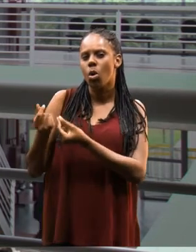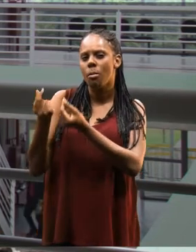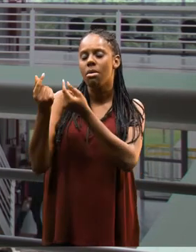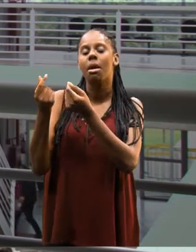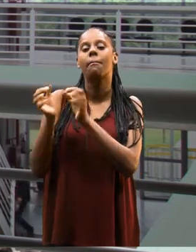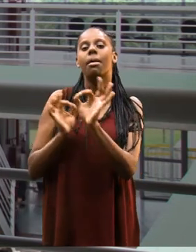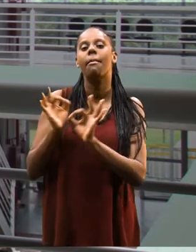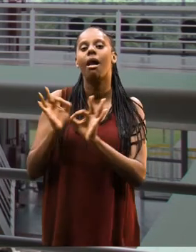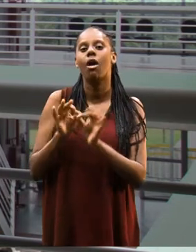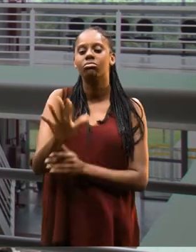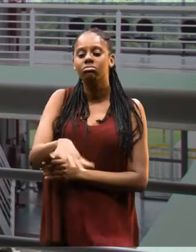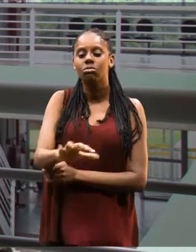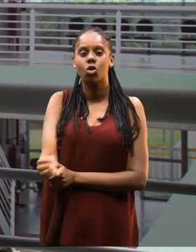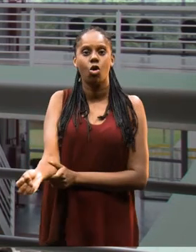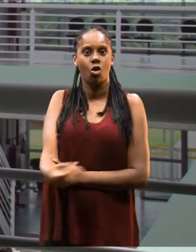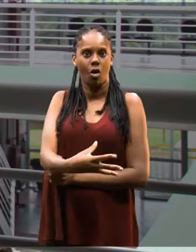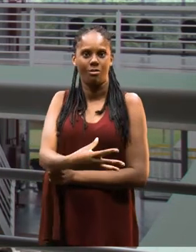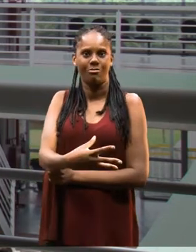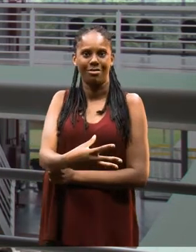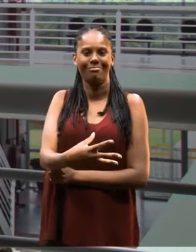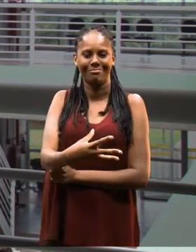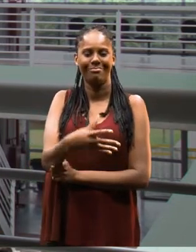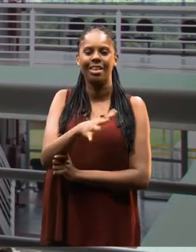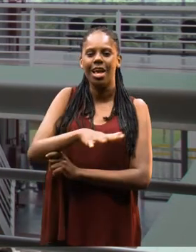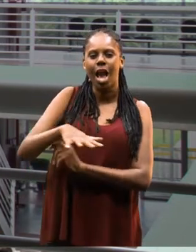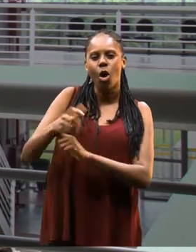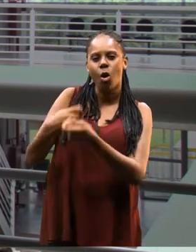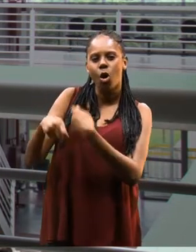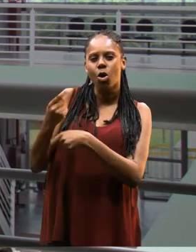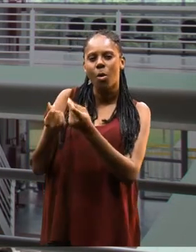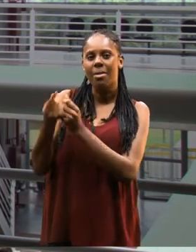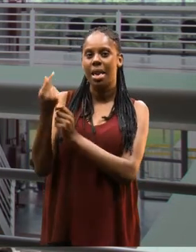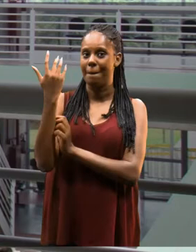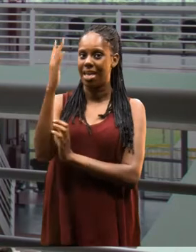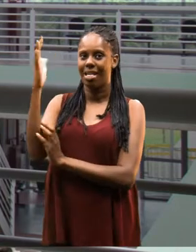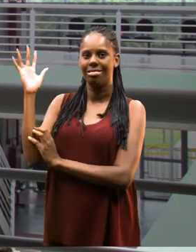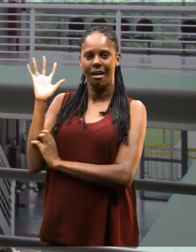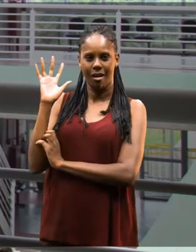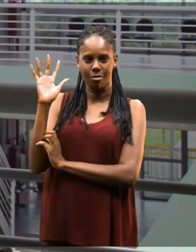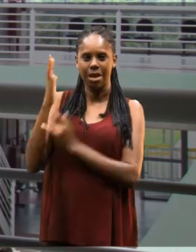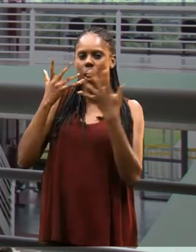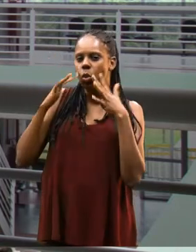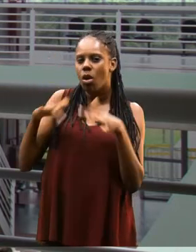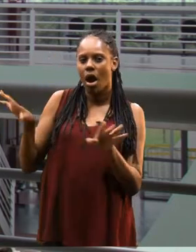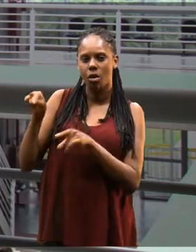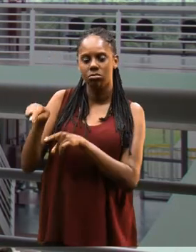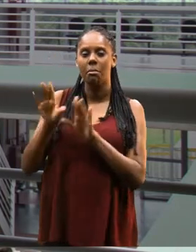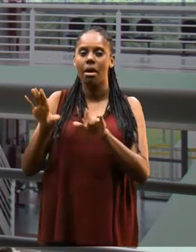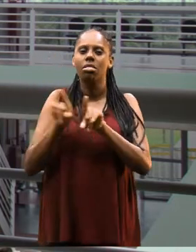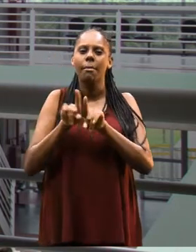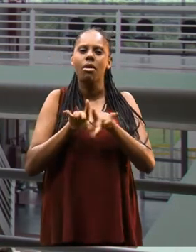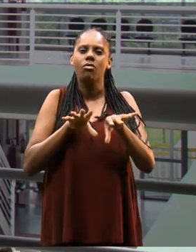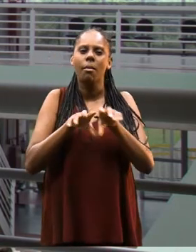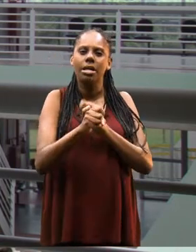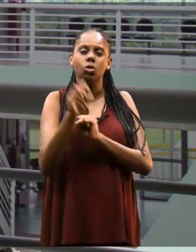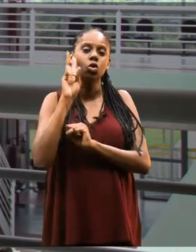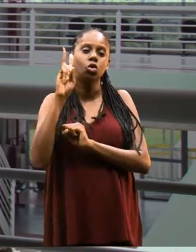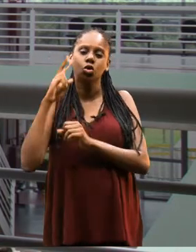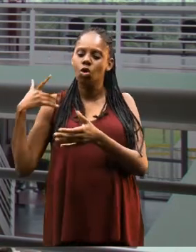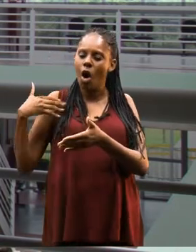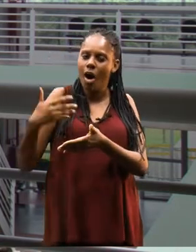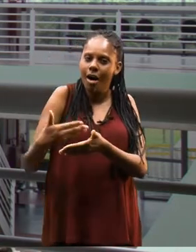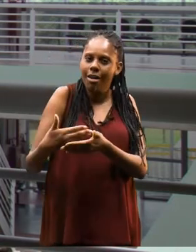também está preparado para essa área nova da economia, que é a parte de economia ambiental, os recursos naturais, mas ele também tem formação na parte